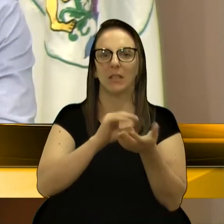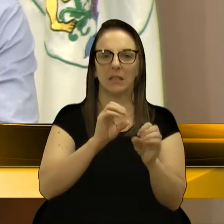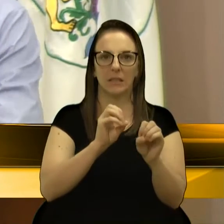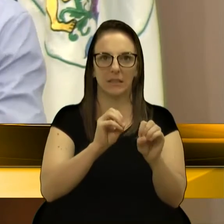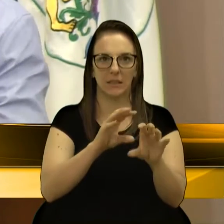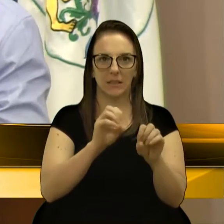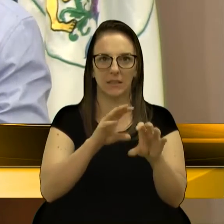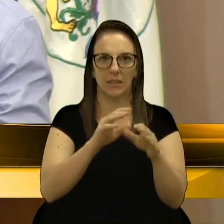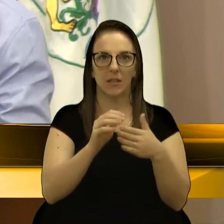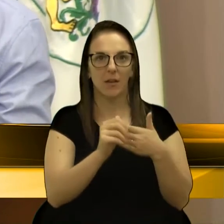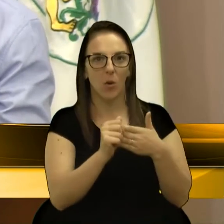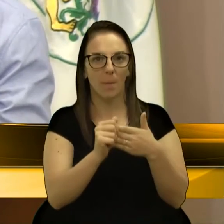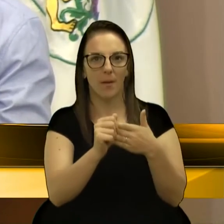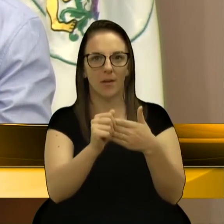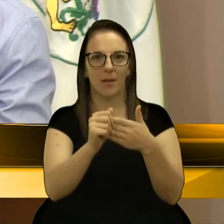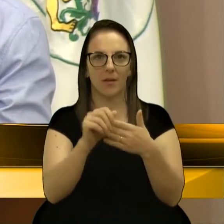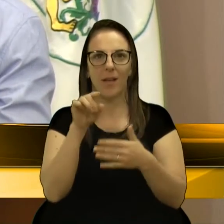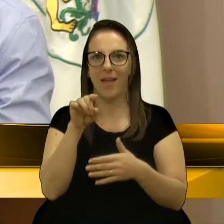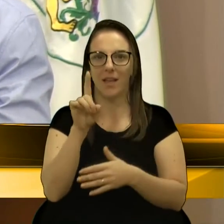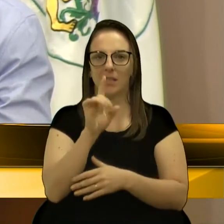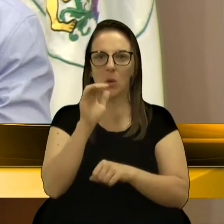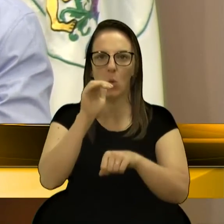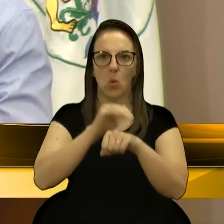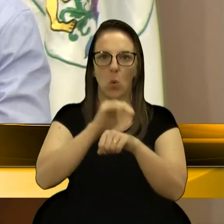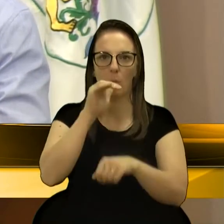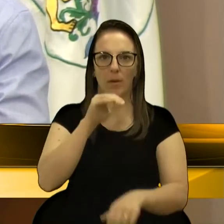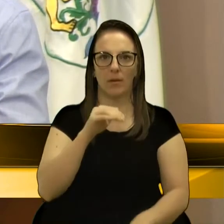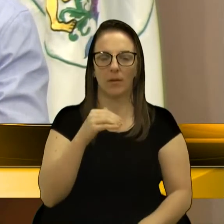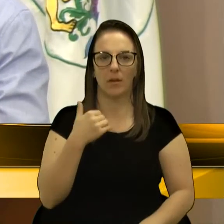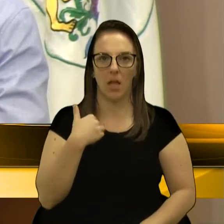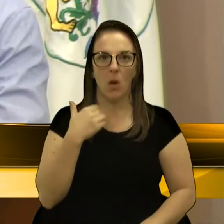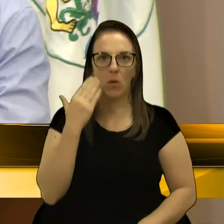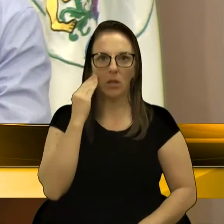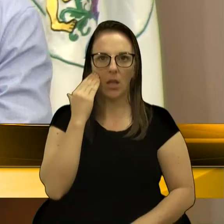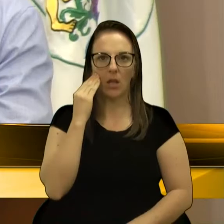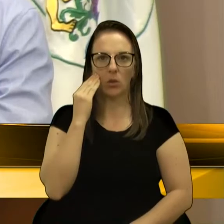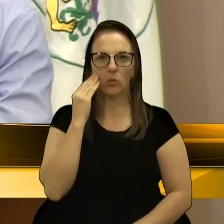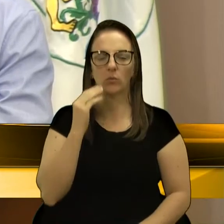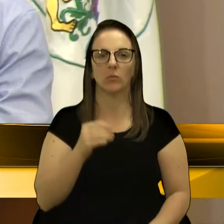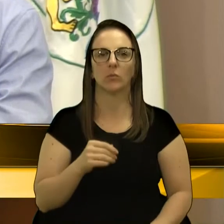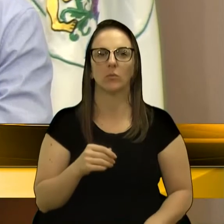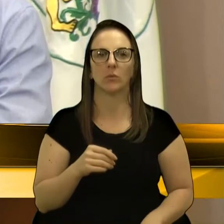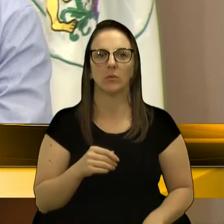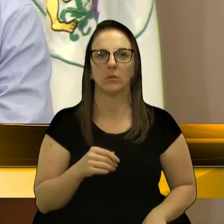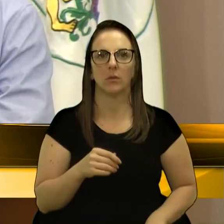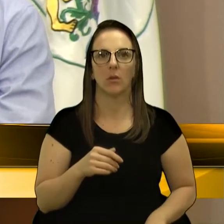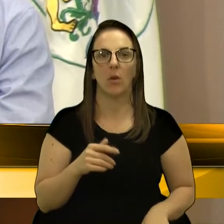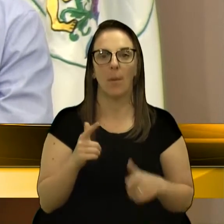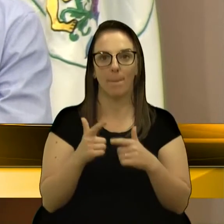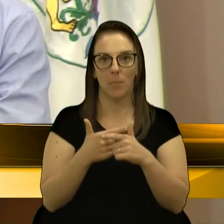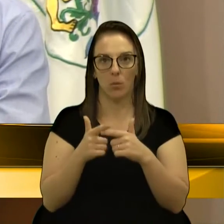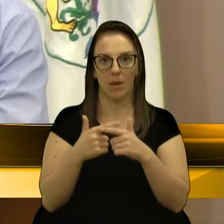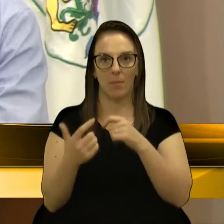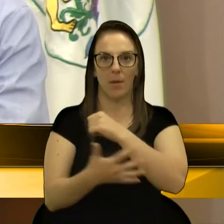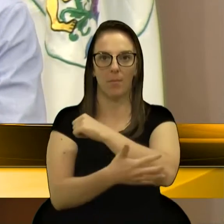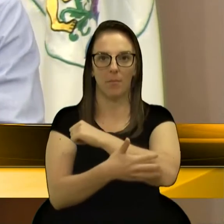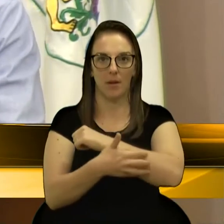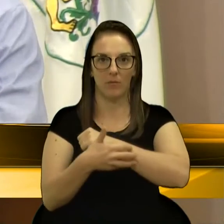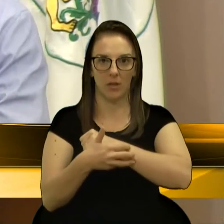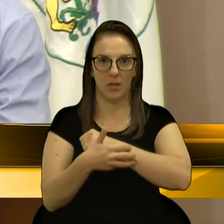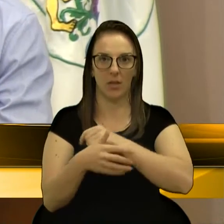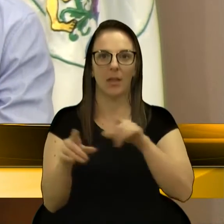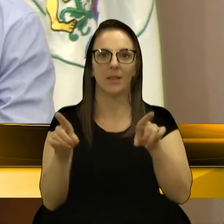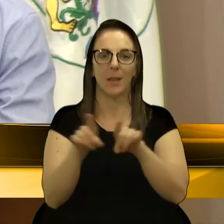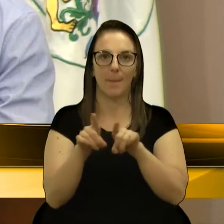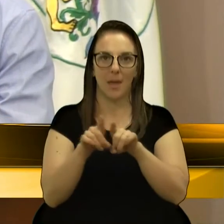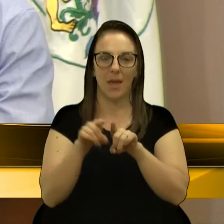acompanho, porque eles não têm culpa. A gente entende, e eu entendo. O problema das periferias, aonde também a